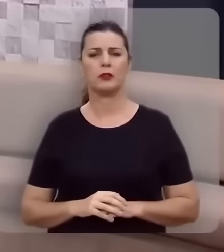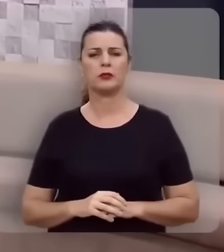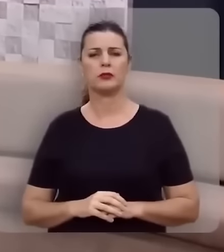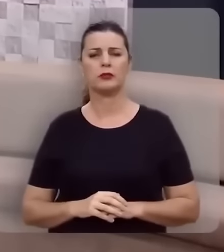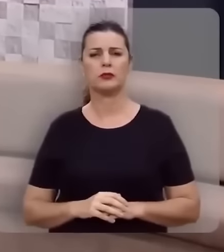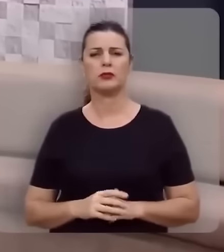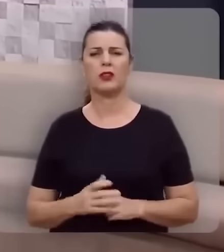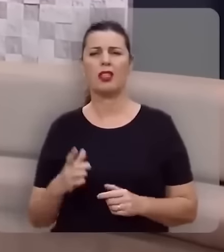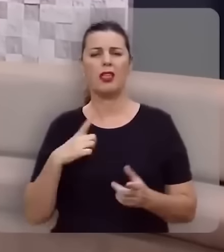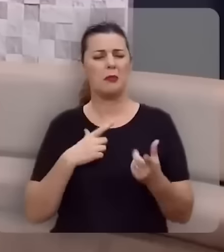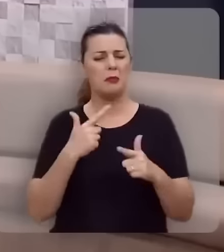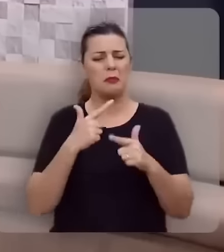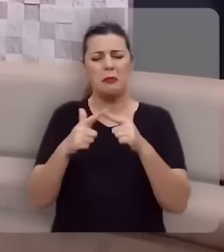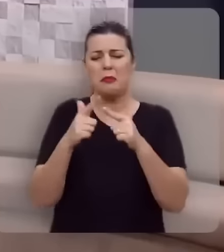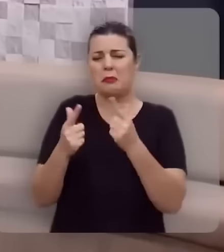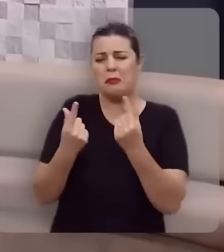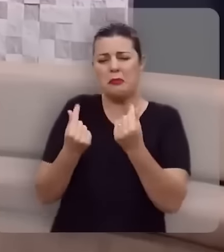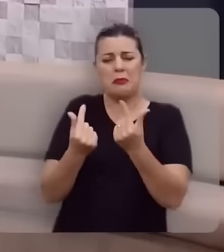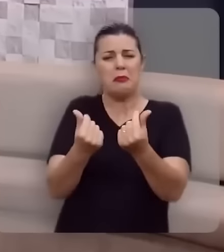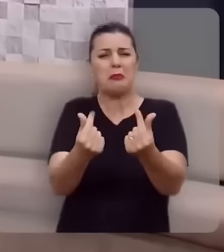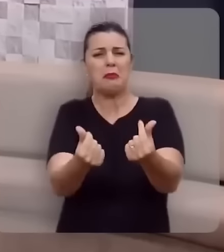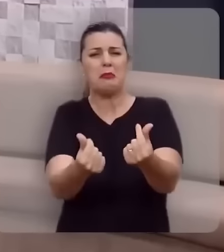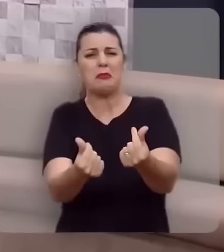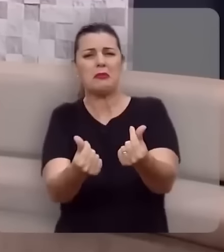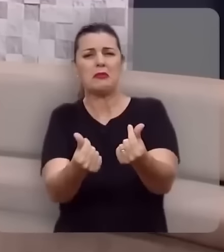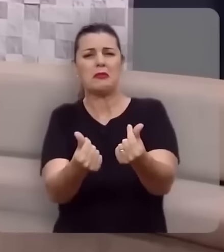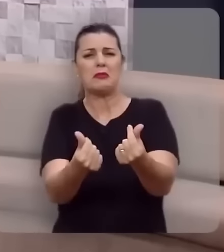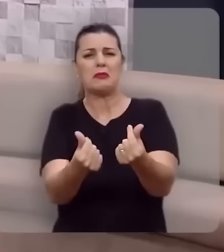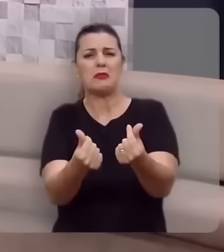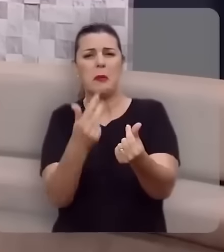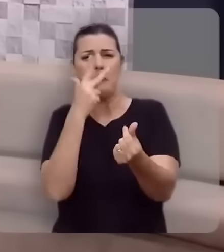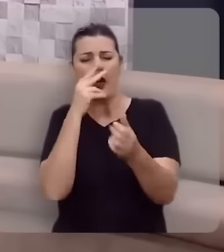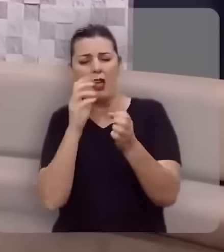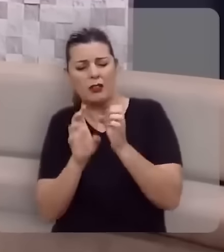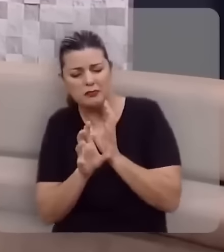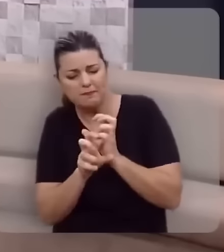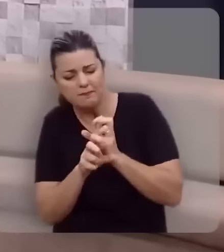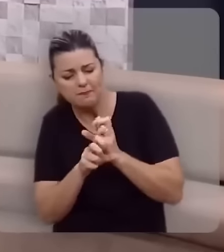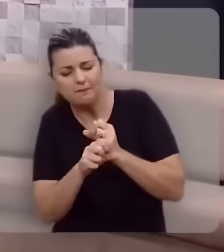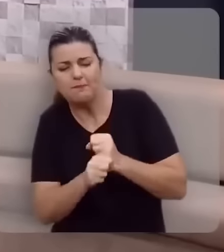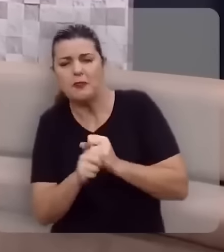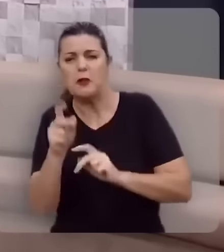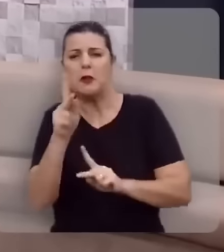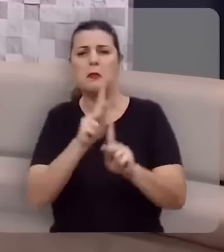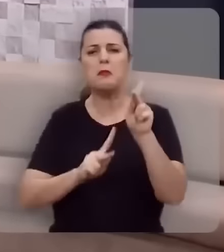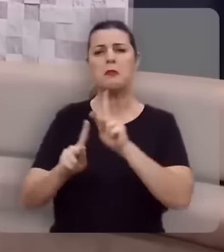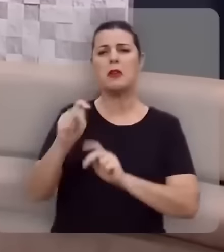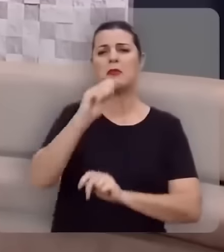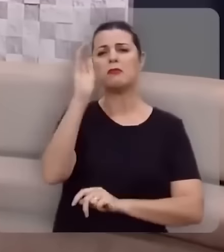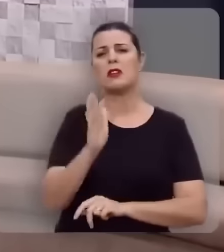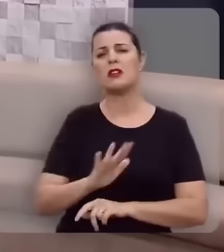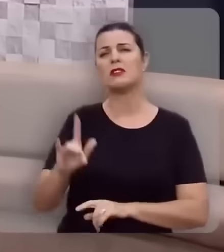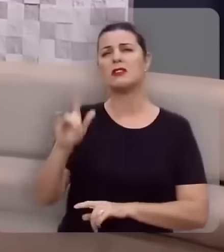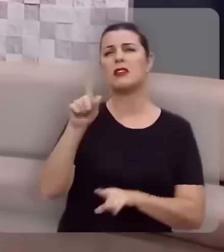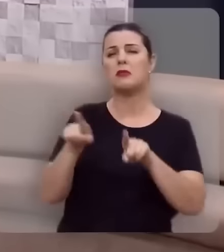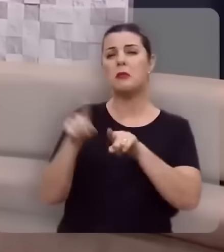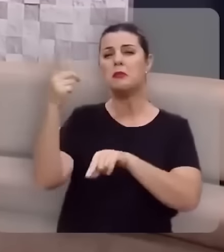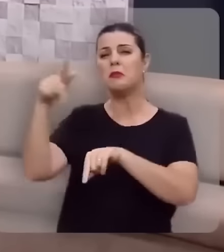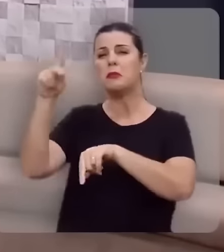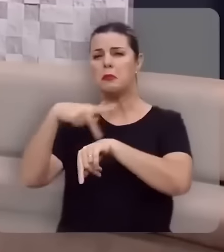Uma recessão econômica arrochando o país e as outras nações do mundo.